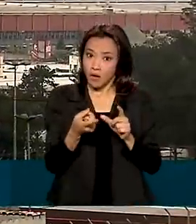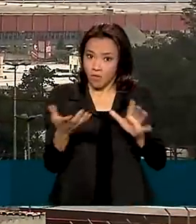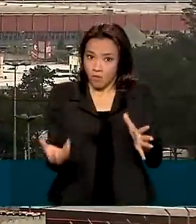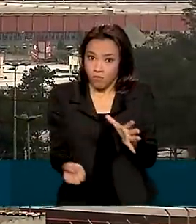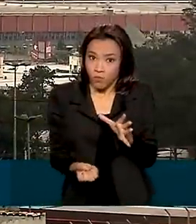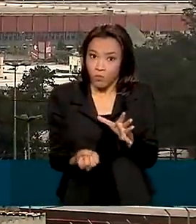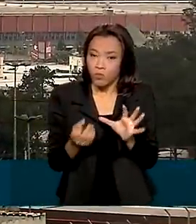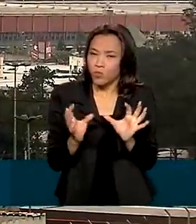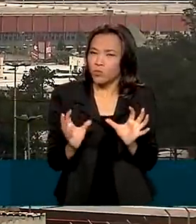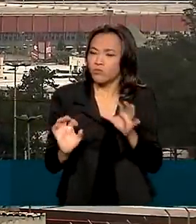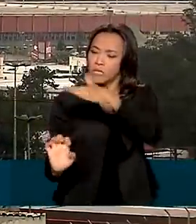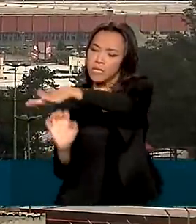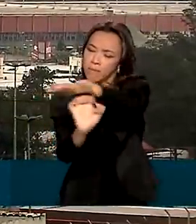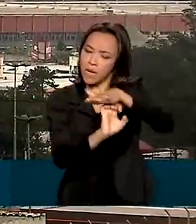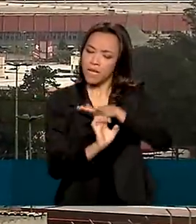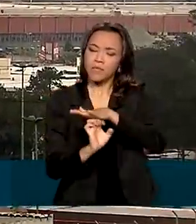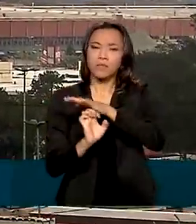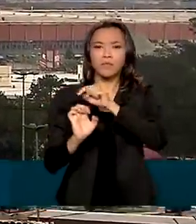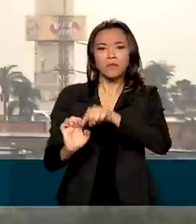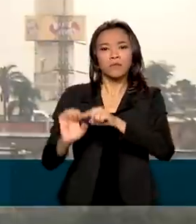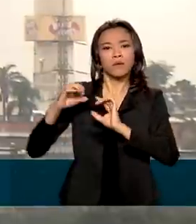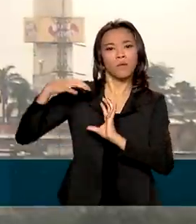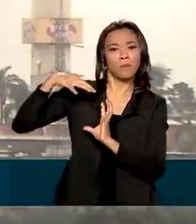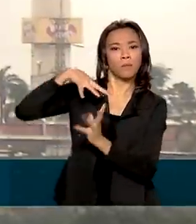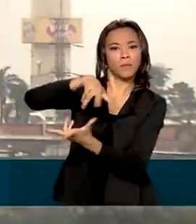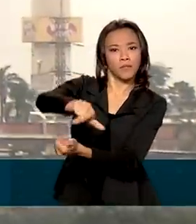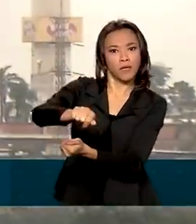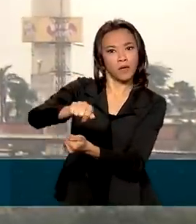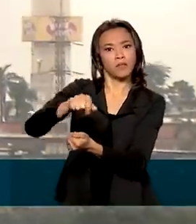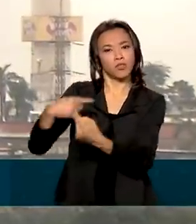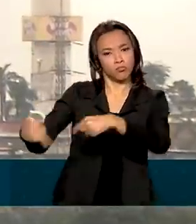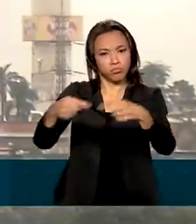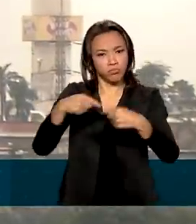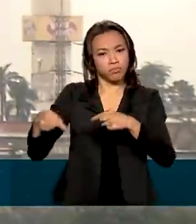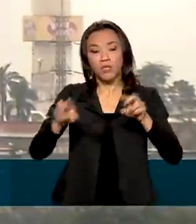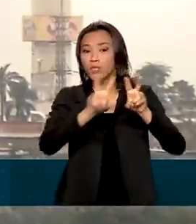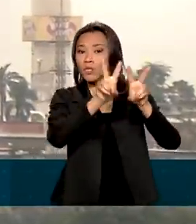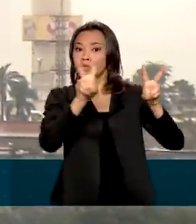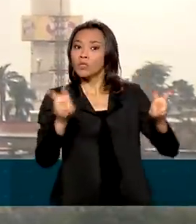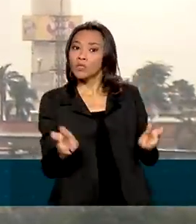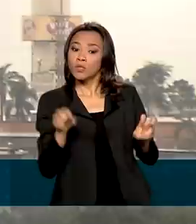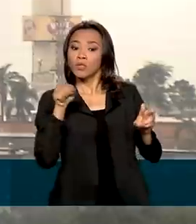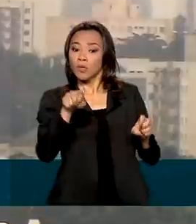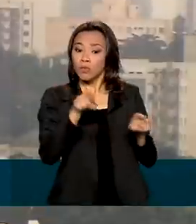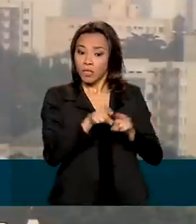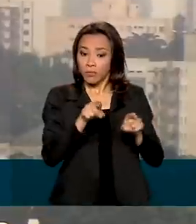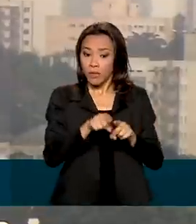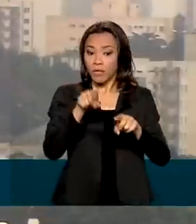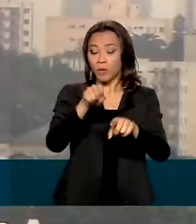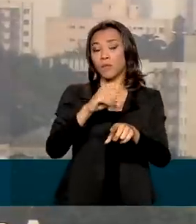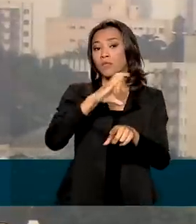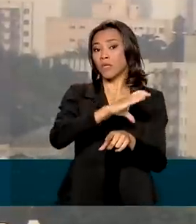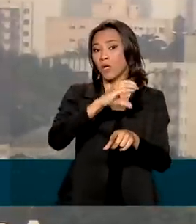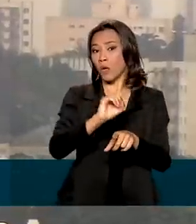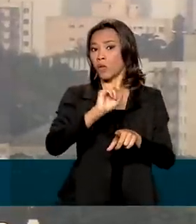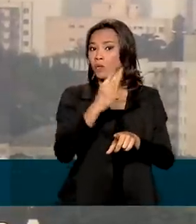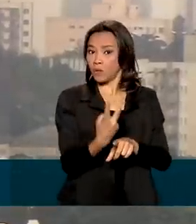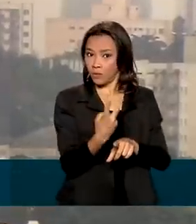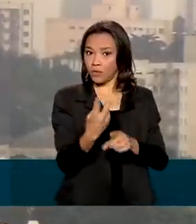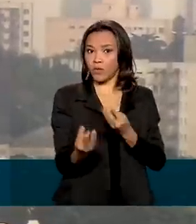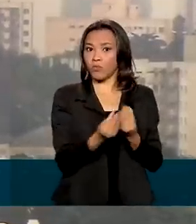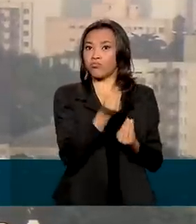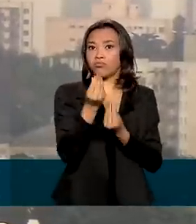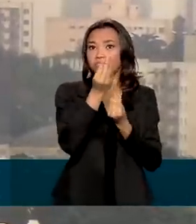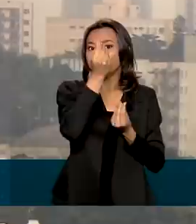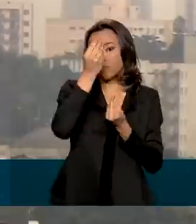para grandes empresas multinacionais até o mercado de crédito de carbono, uma espécie de compensação